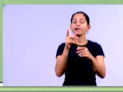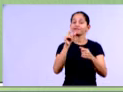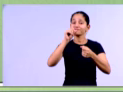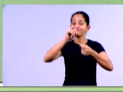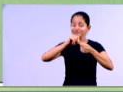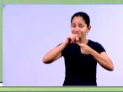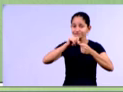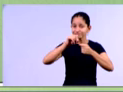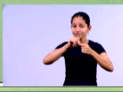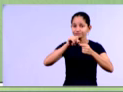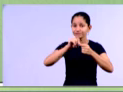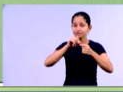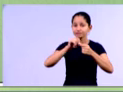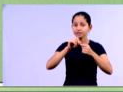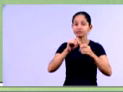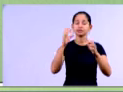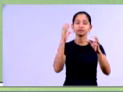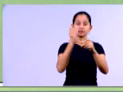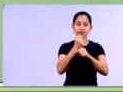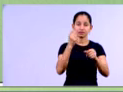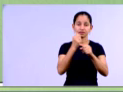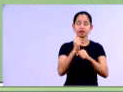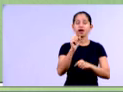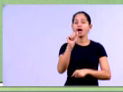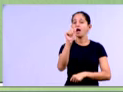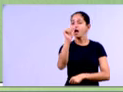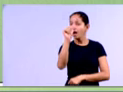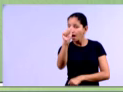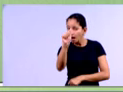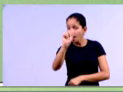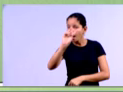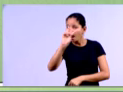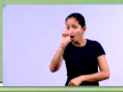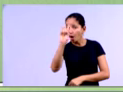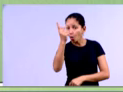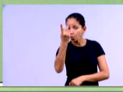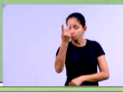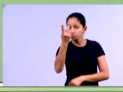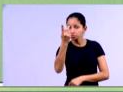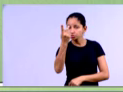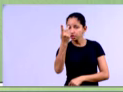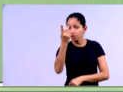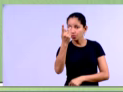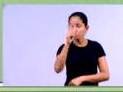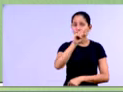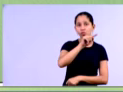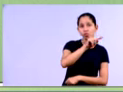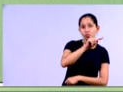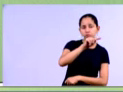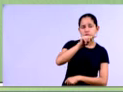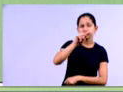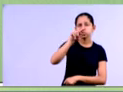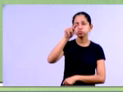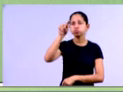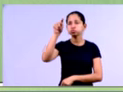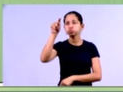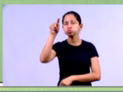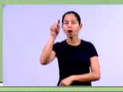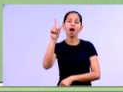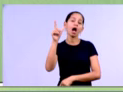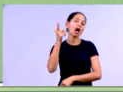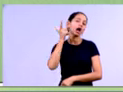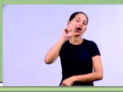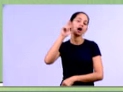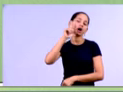horizontal, tá, agora não é mais análise vertical, viu, gente? Então, é a análise horizontal dos balanços patrimoniais,